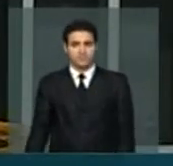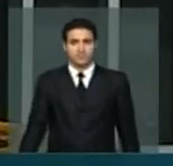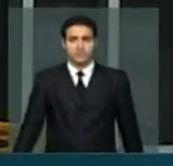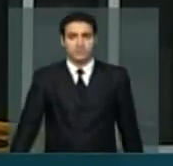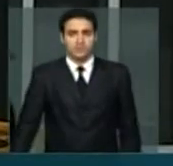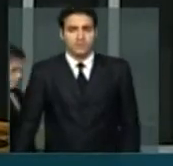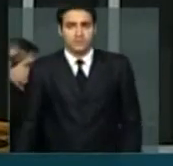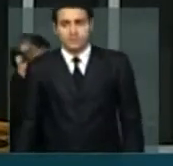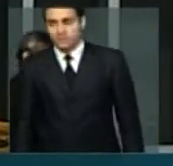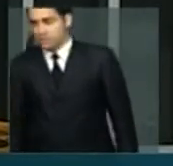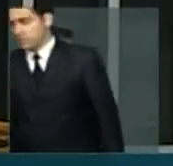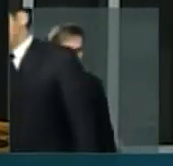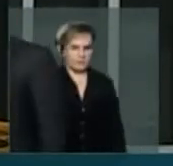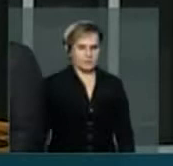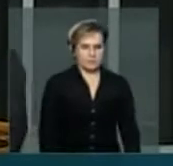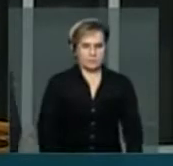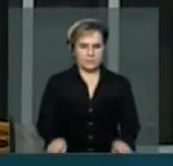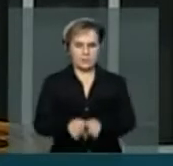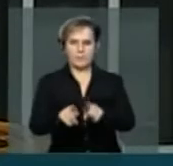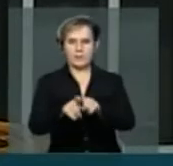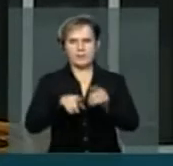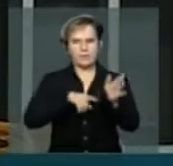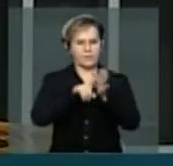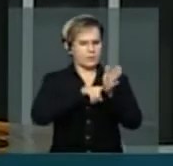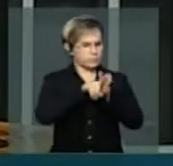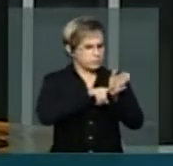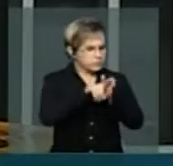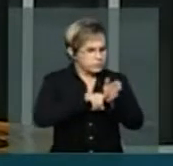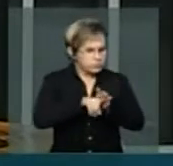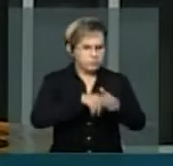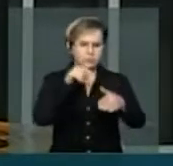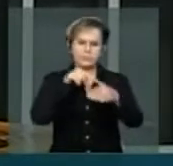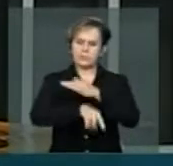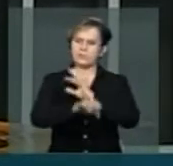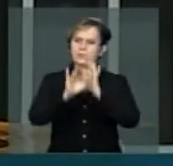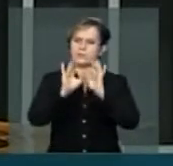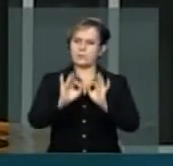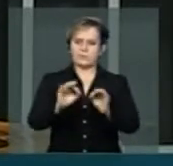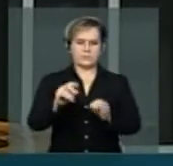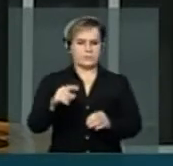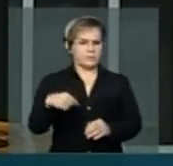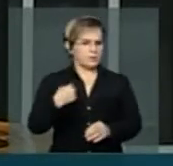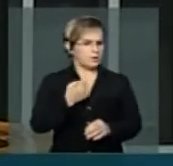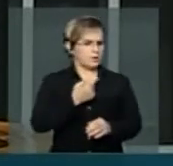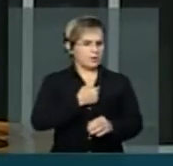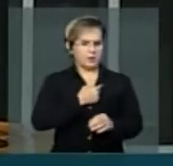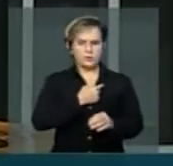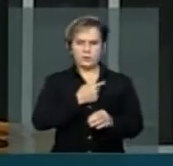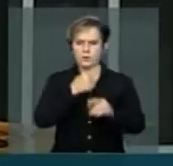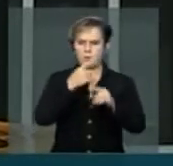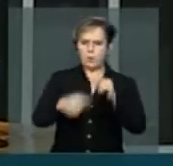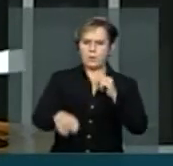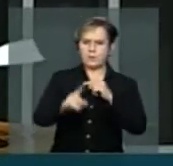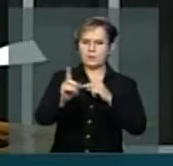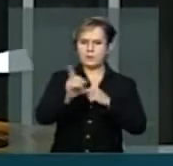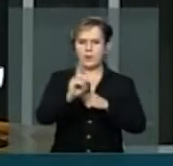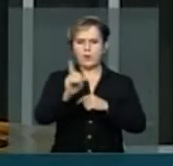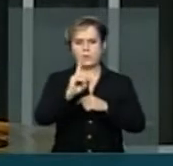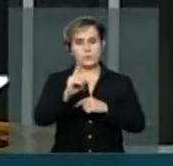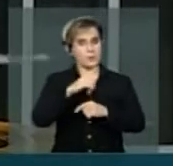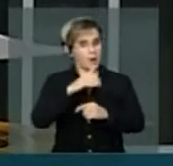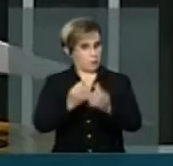Polícia Federal fizesse uma investigação profunda e nós não impedimos que houvesse as